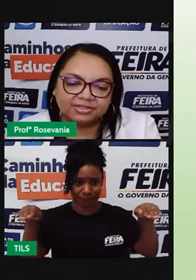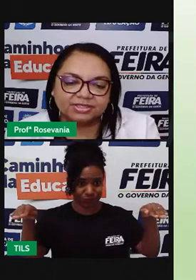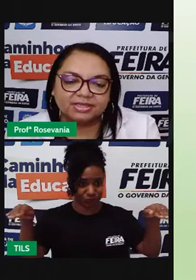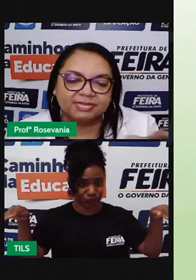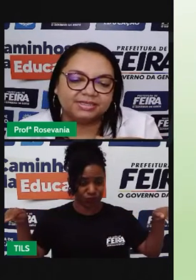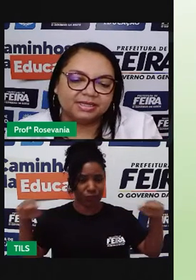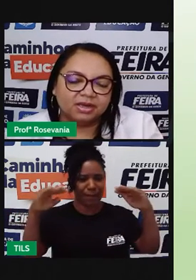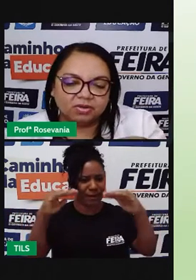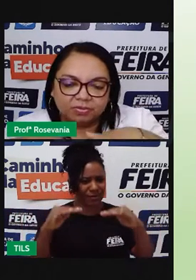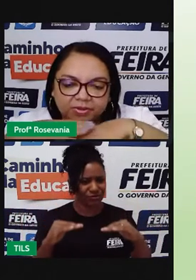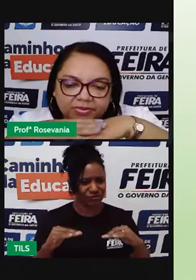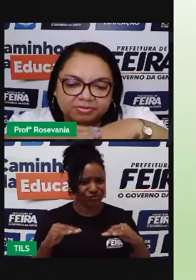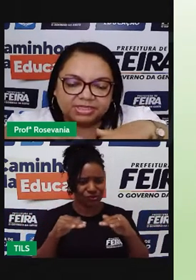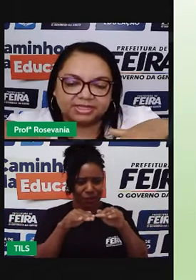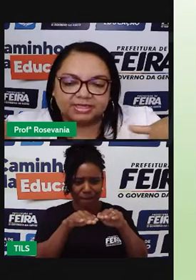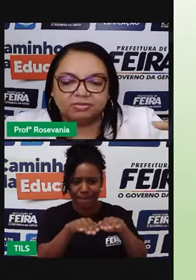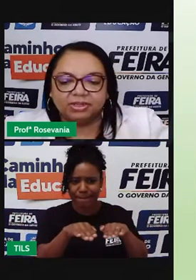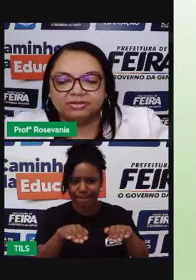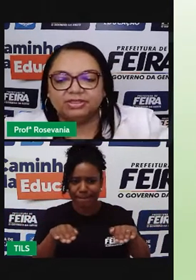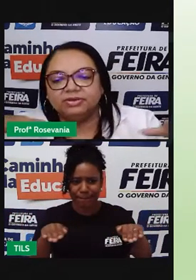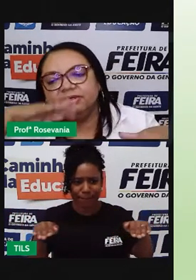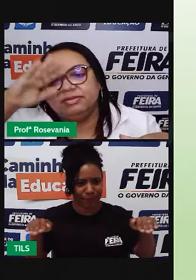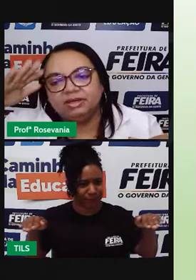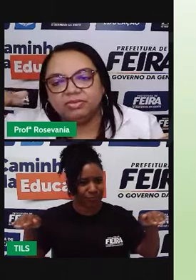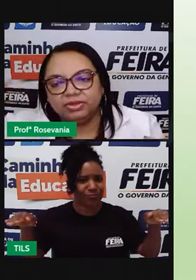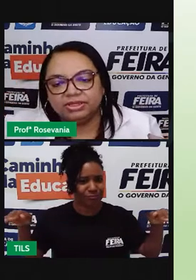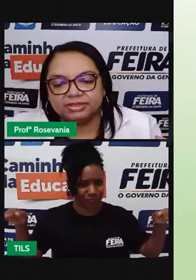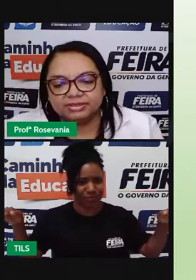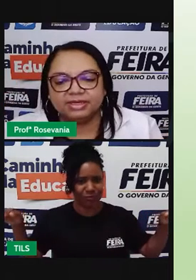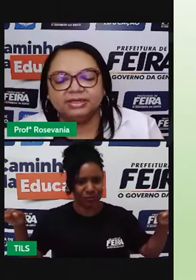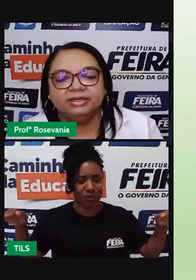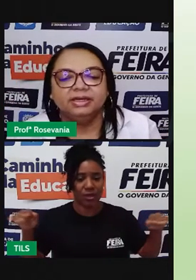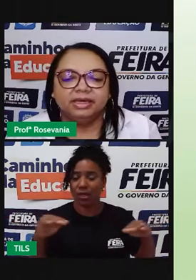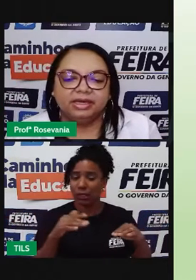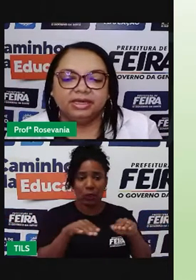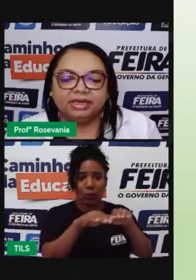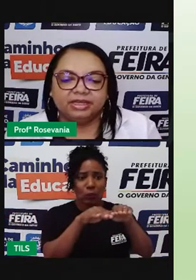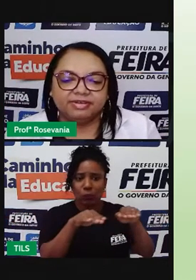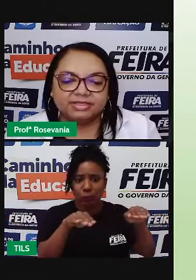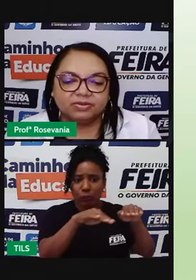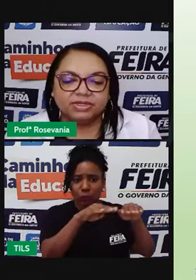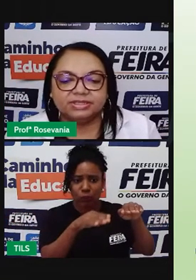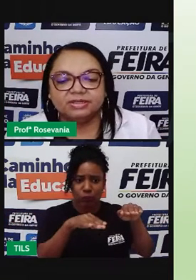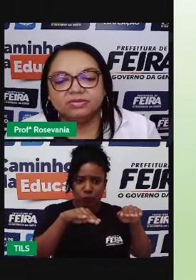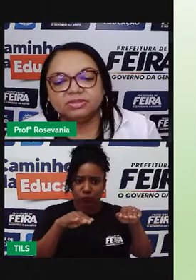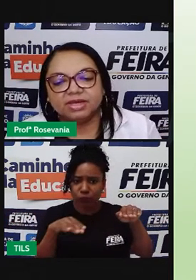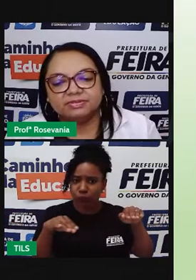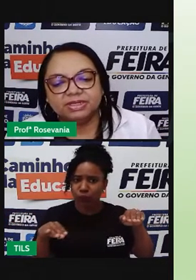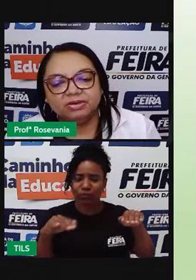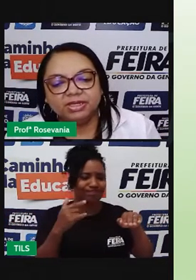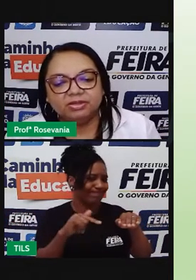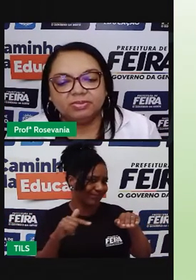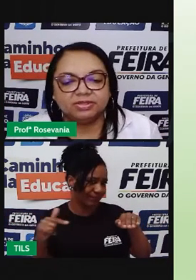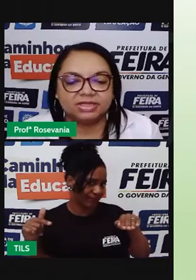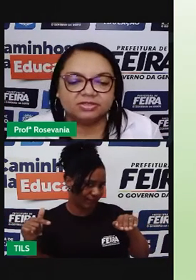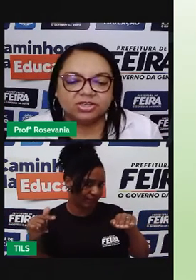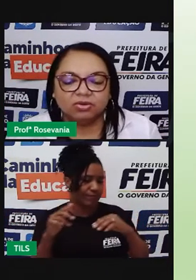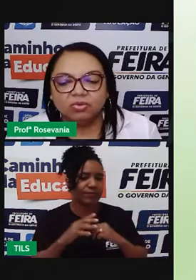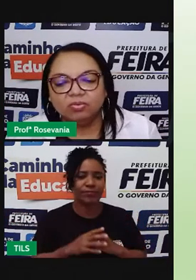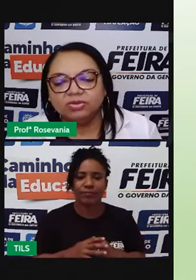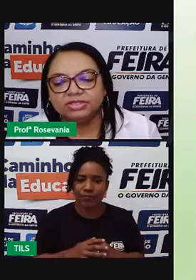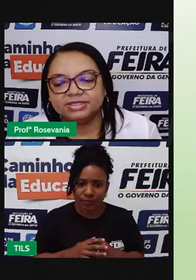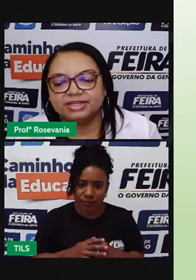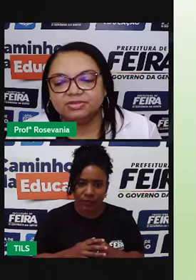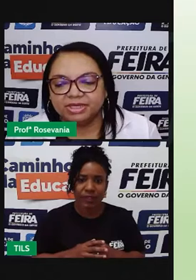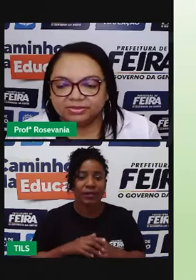mais baixas, né, mas, como o próprio nome já está dizendo, plano, então, que não tem muitas, né, elevações, nos quais predomina o processo